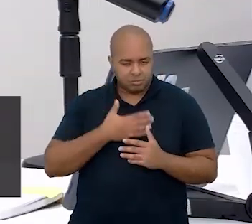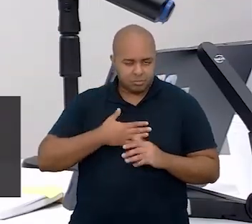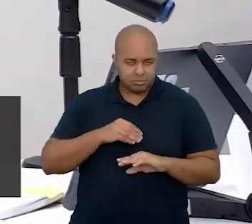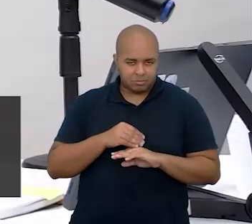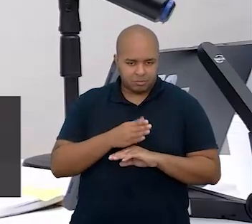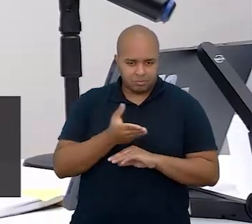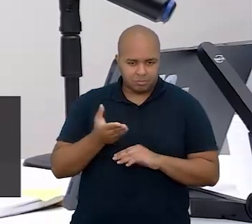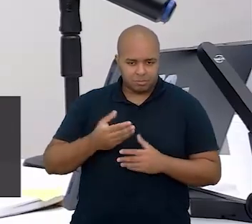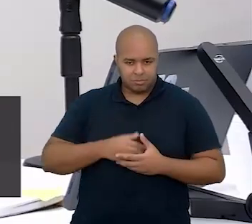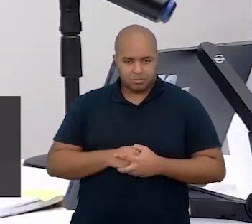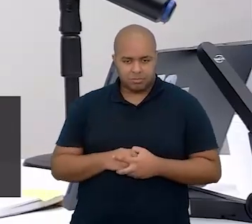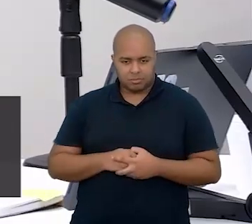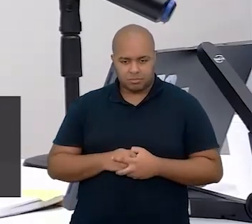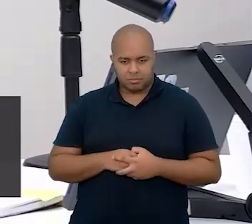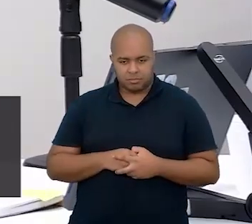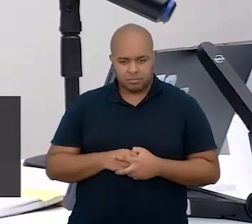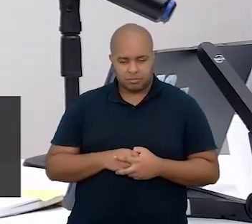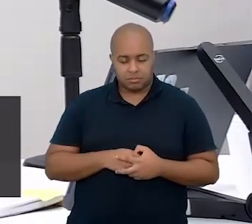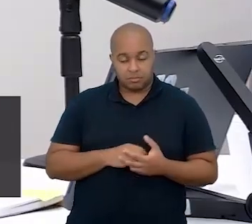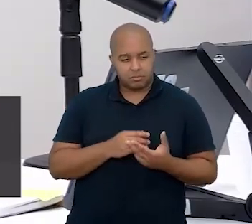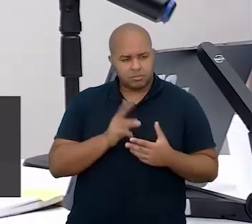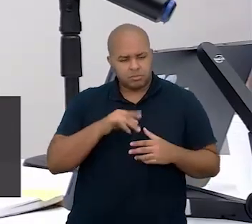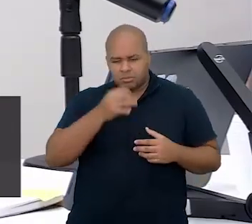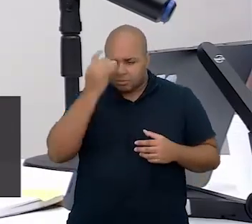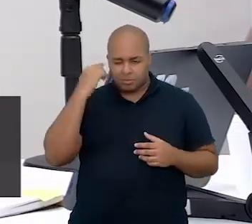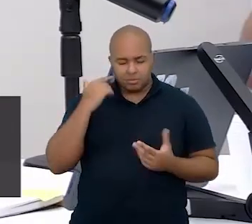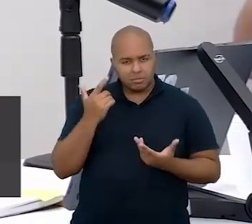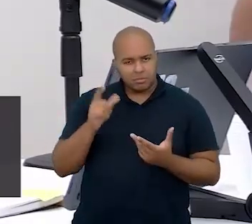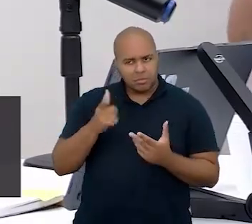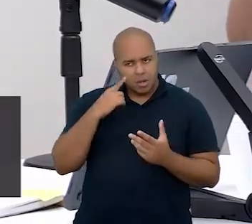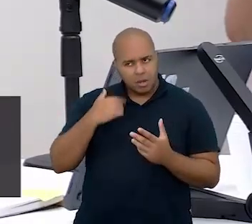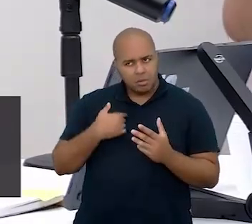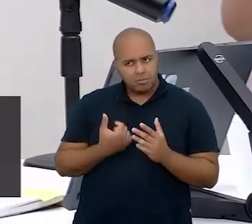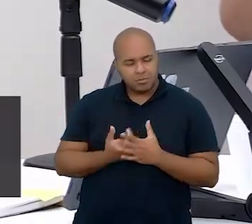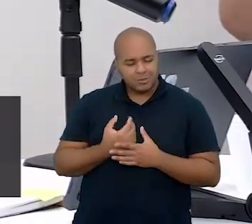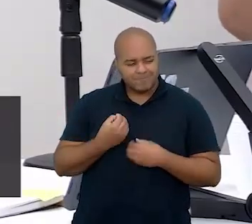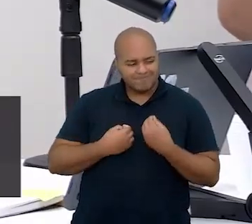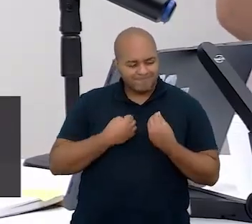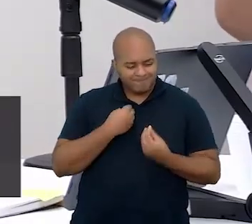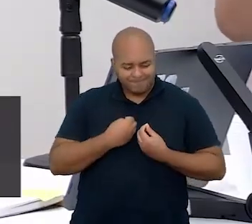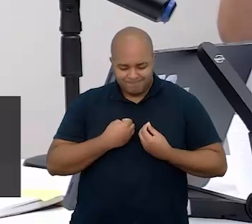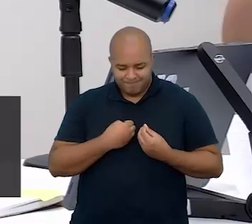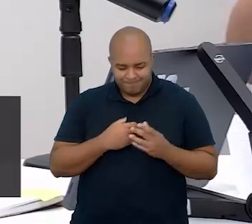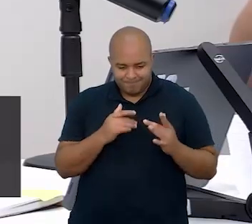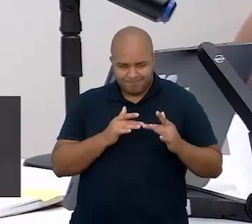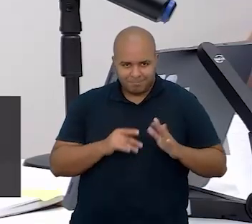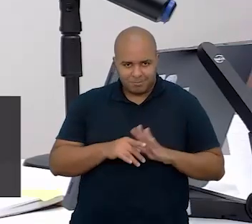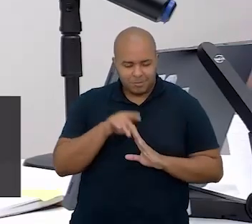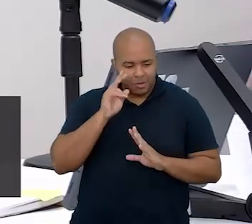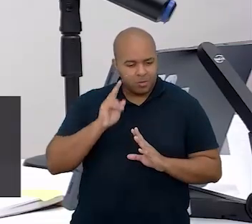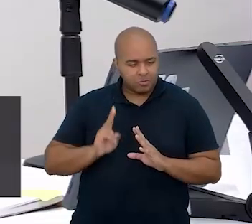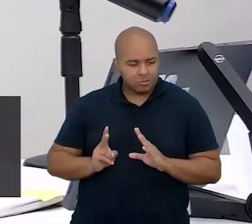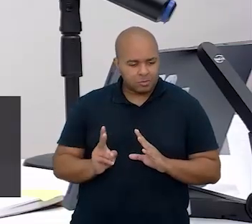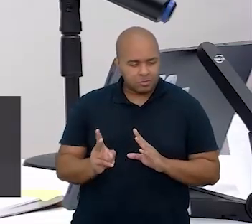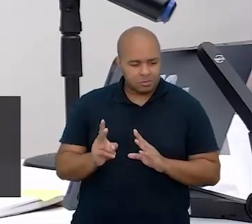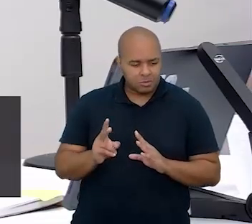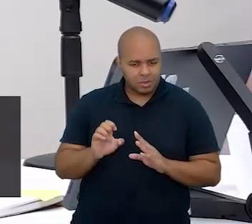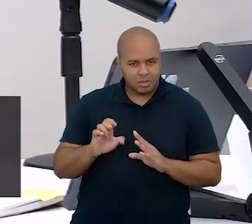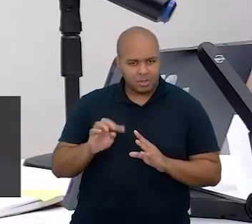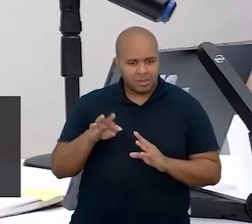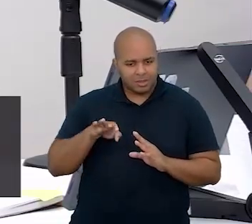com vocês. Vamos lá. Jamais esquecerei o meu aflitivo e dramático contato com a eternidade.